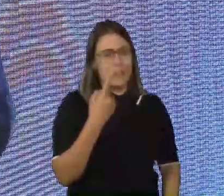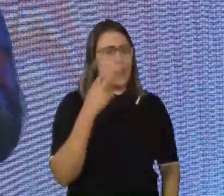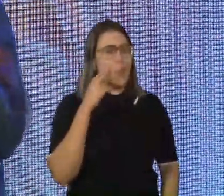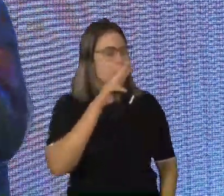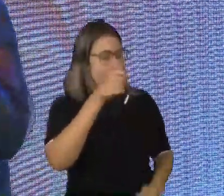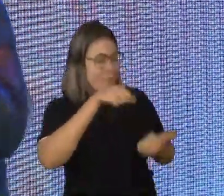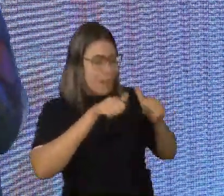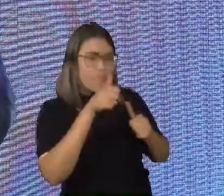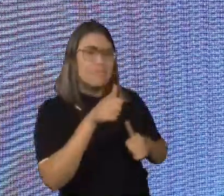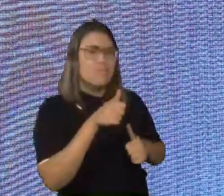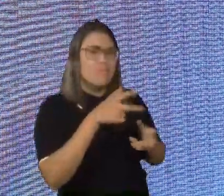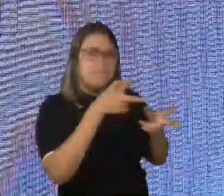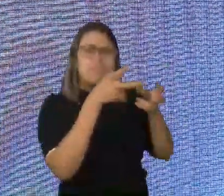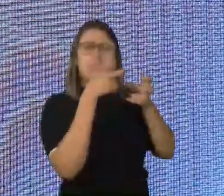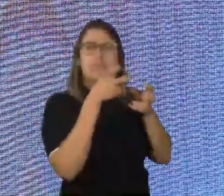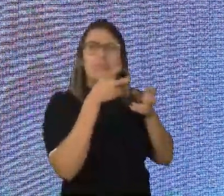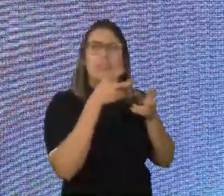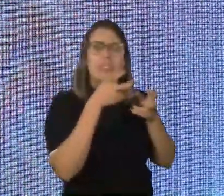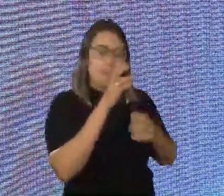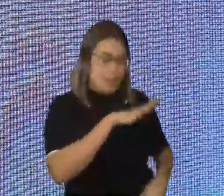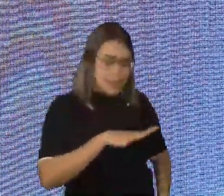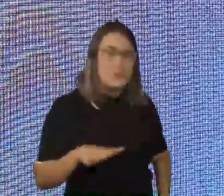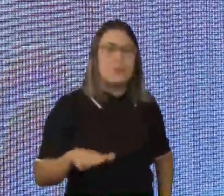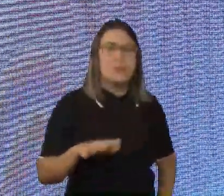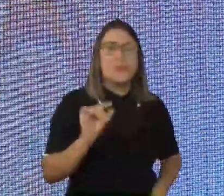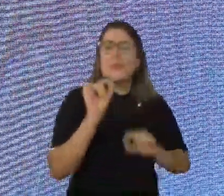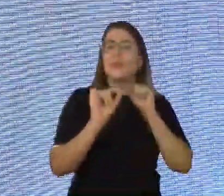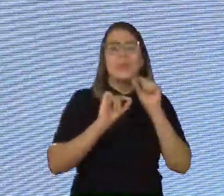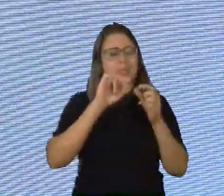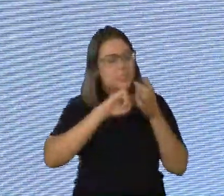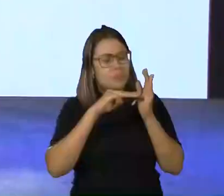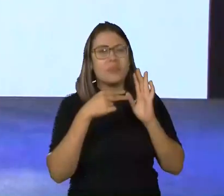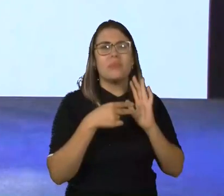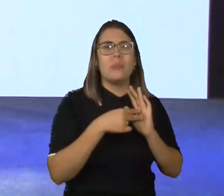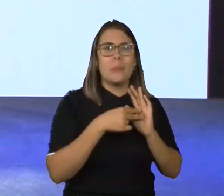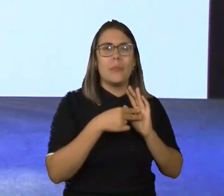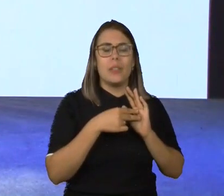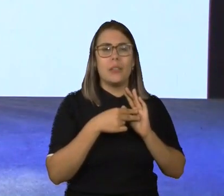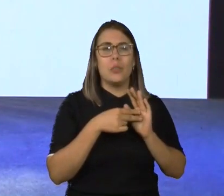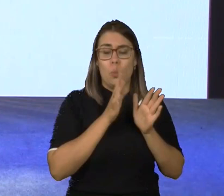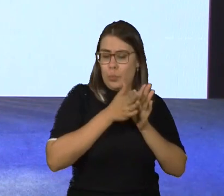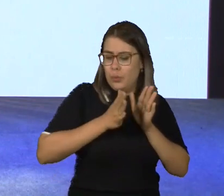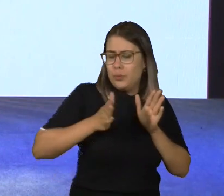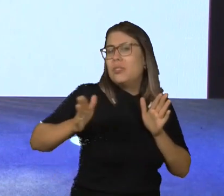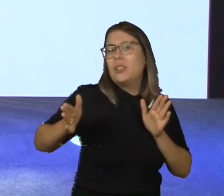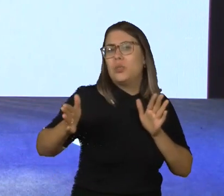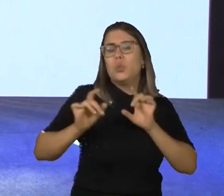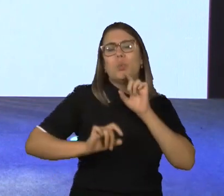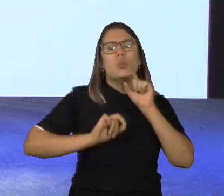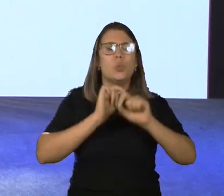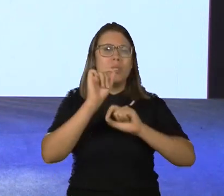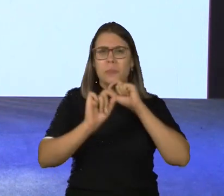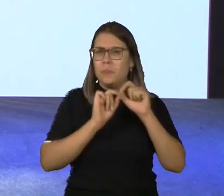quando a gente está falando no empoderamento das crianças. Então, vamos lá para a definição. Processo, a definição do